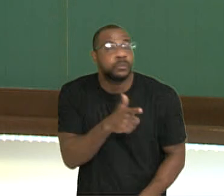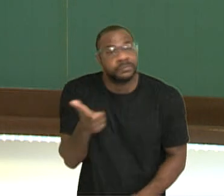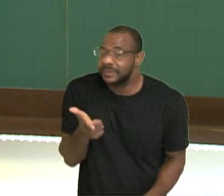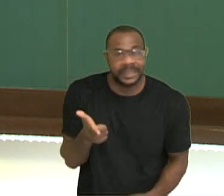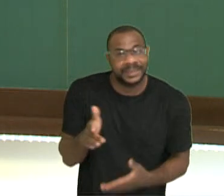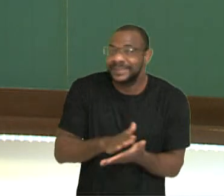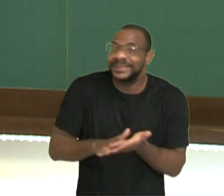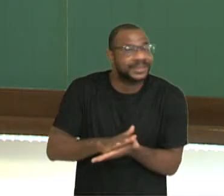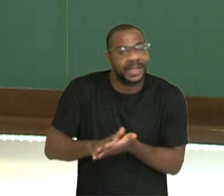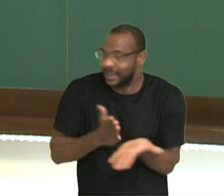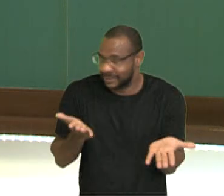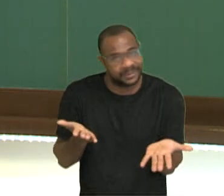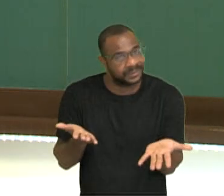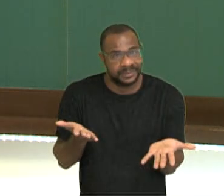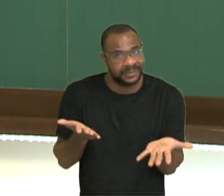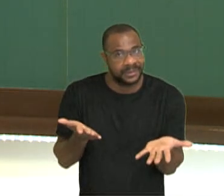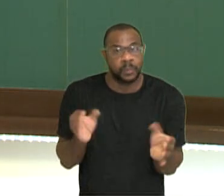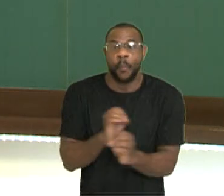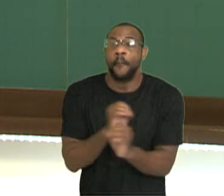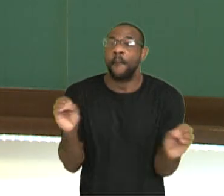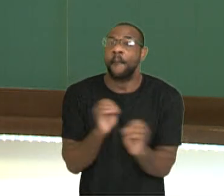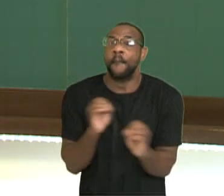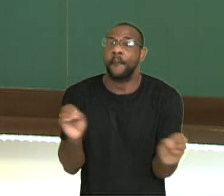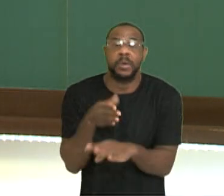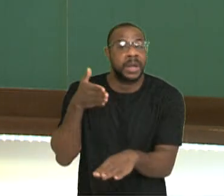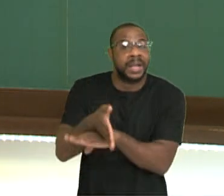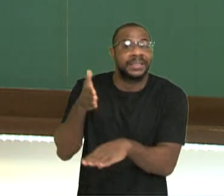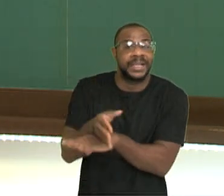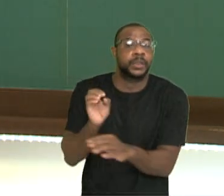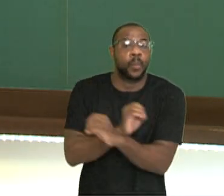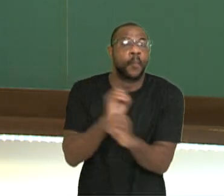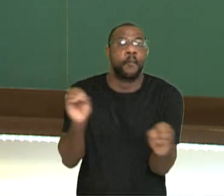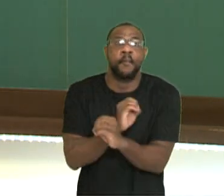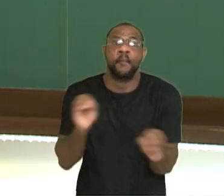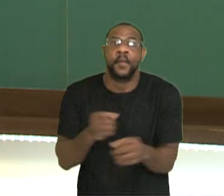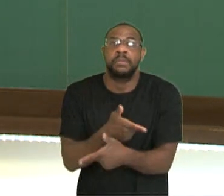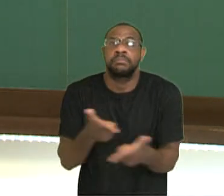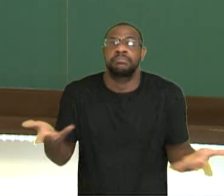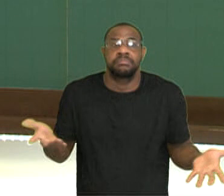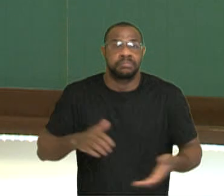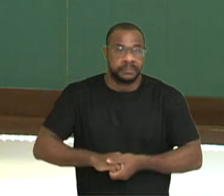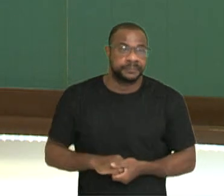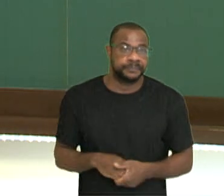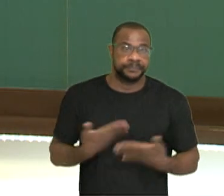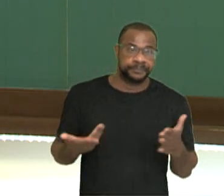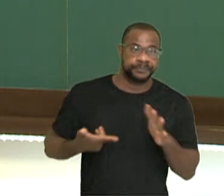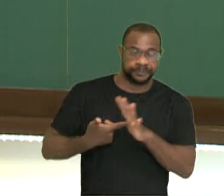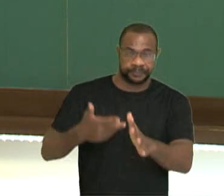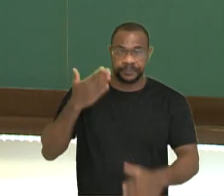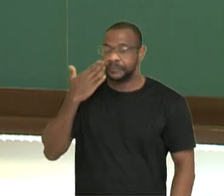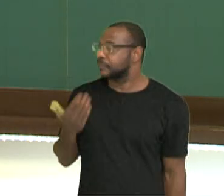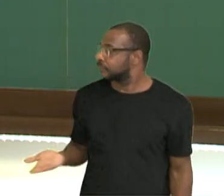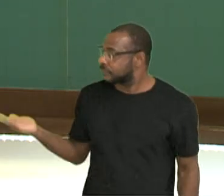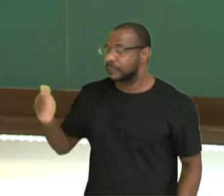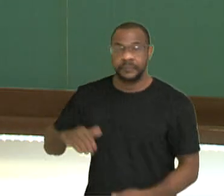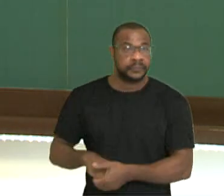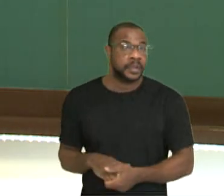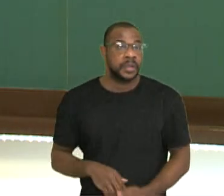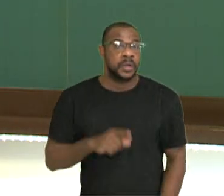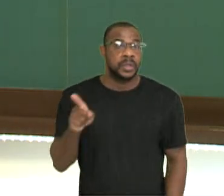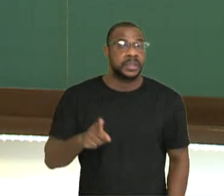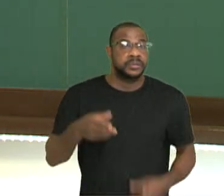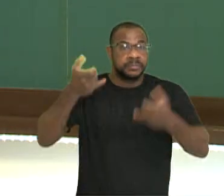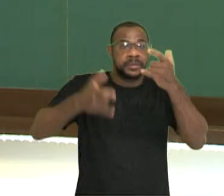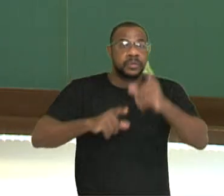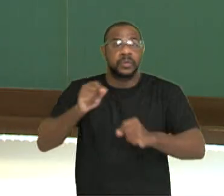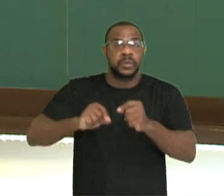mínimos para manter uma condição de vida aceitável. O indicador, esse indicador que define tudo